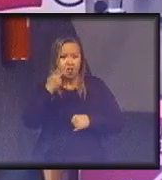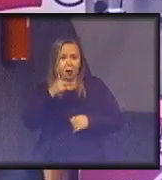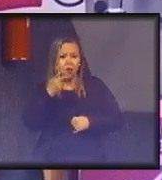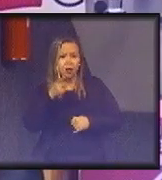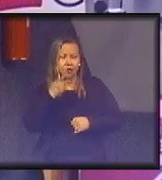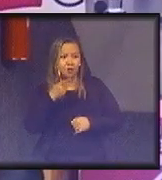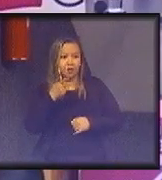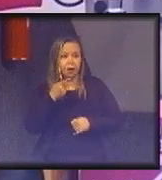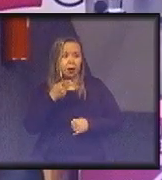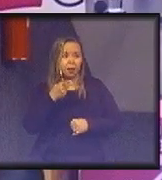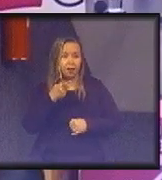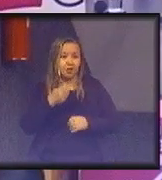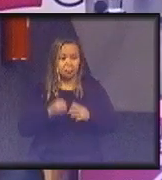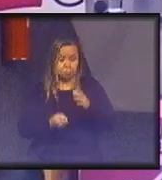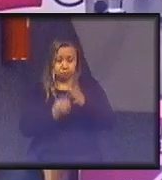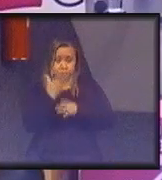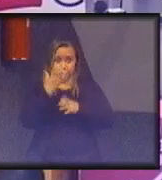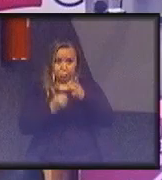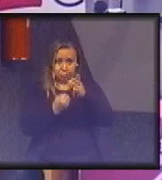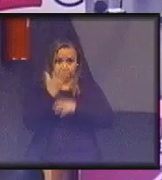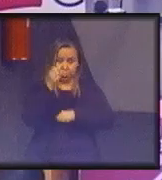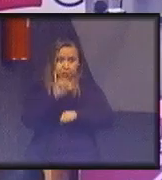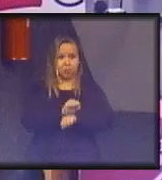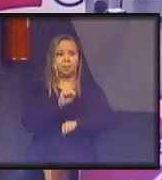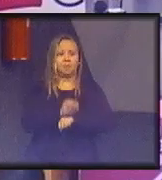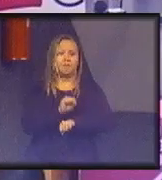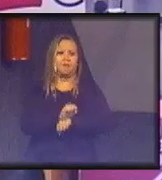alto forno, explodiu há cinco anos e ela está parada.